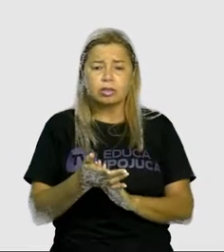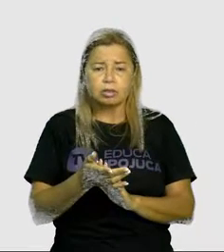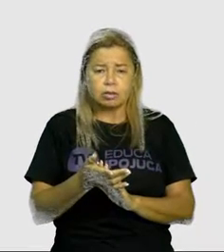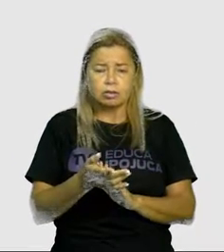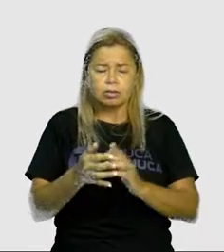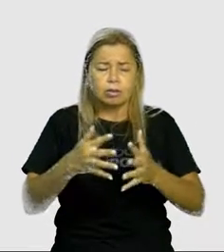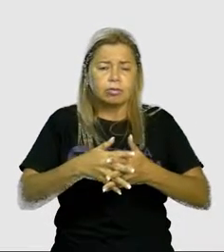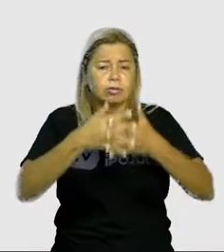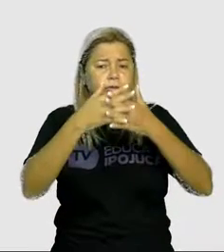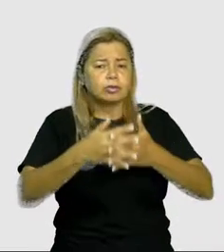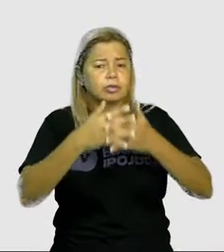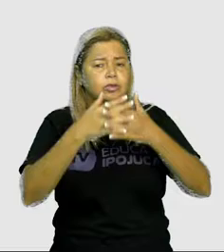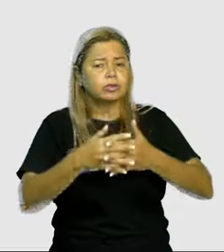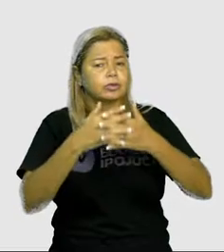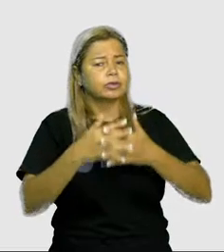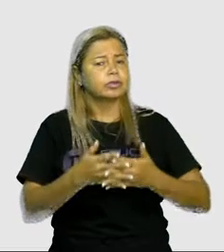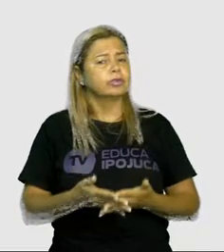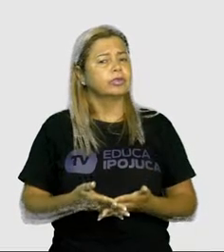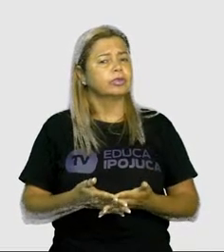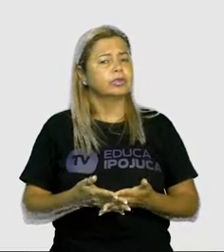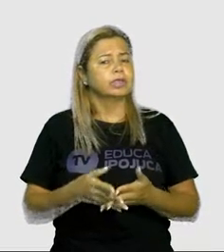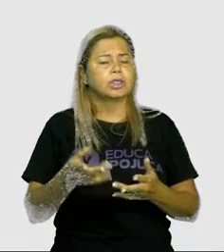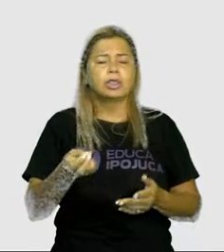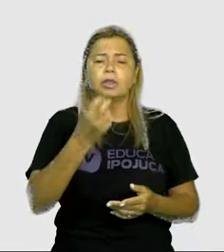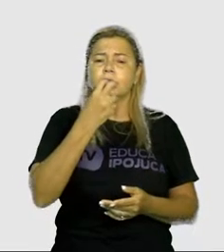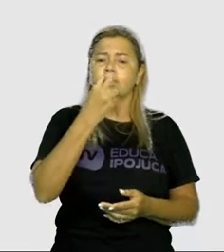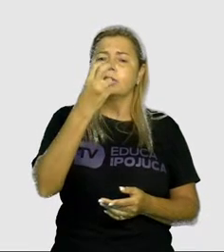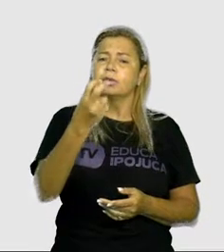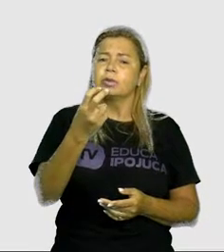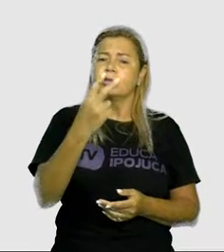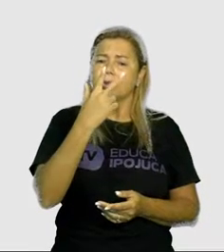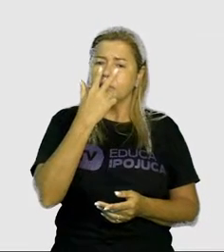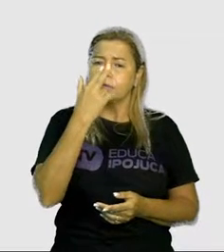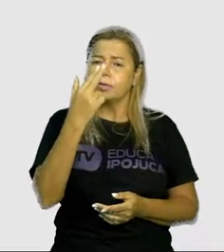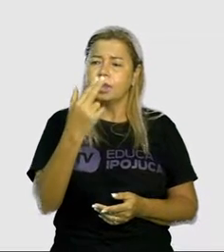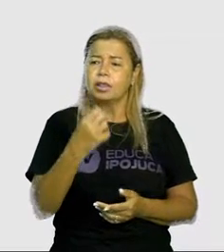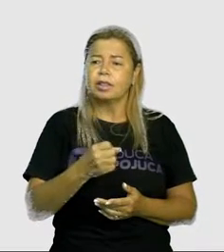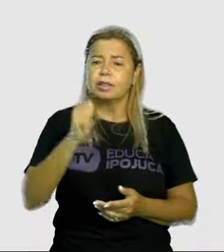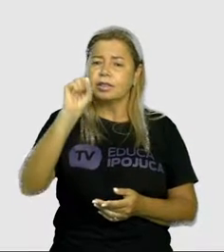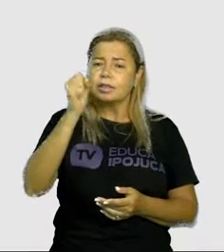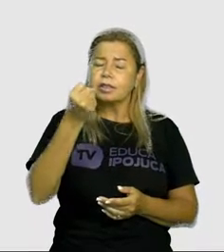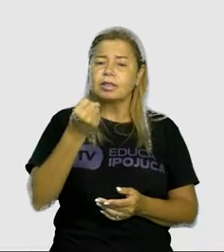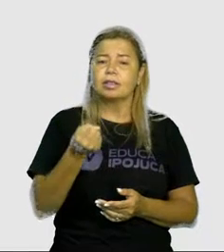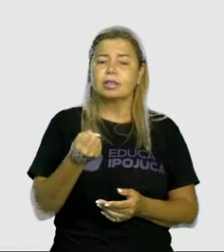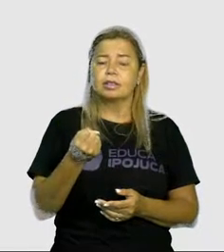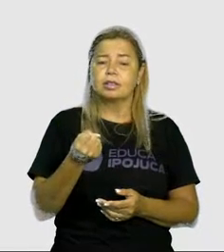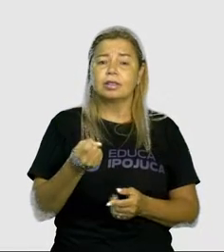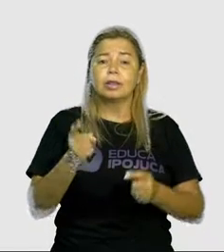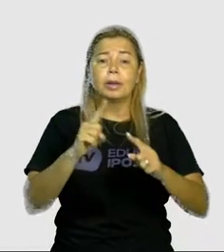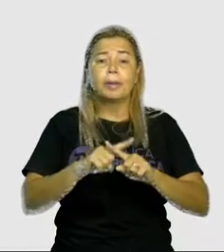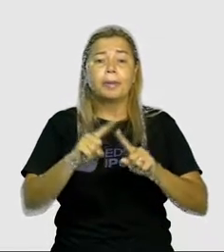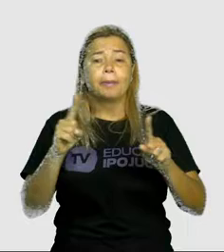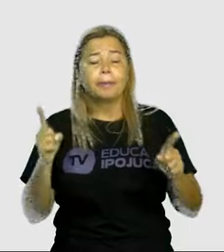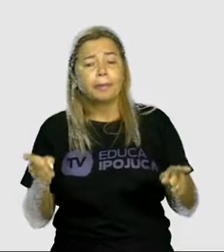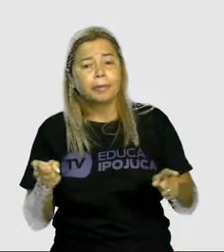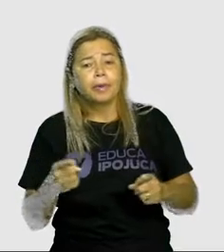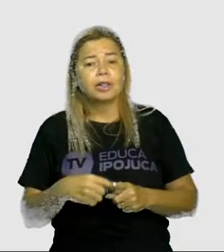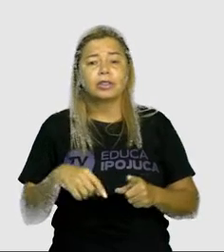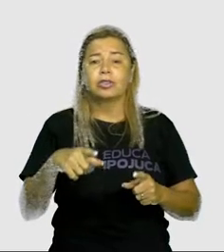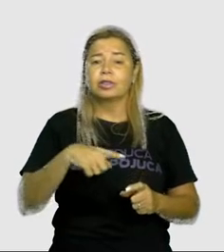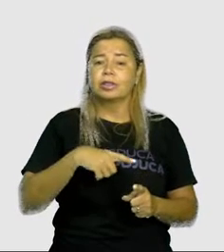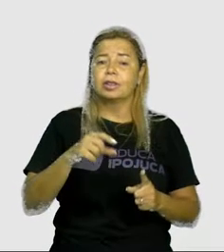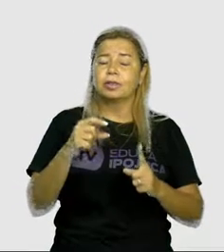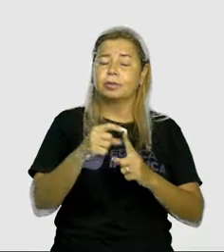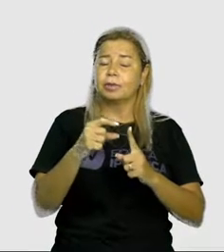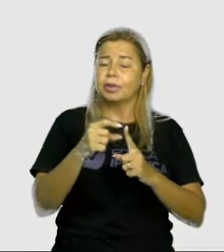confunde que todas as palavras que tem o som de S se escreve com S. E aqui a gente tá vendo que não. Que tem palavra que